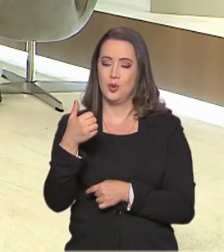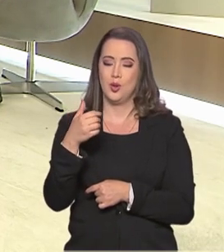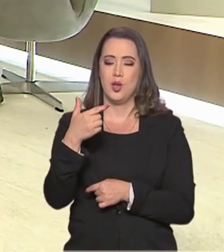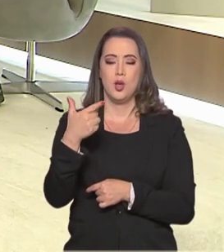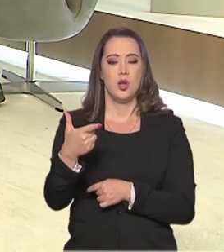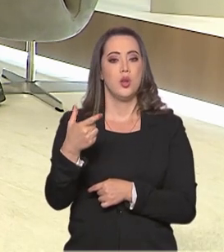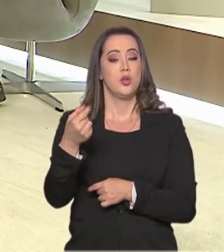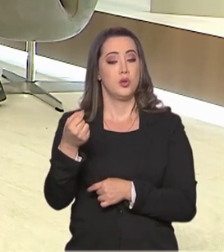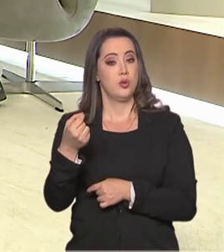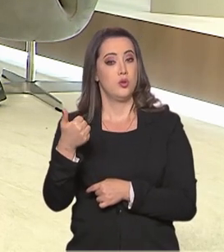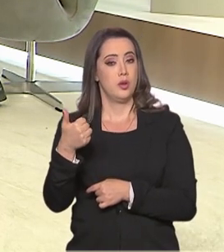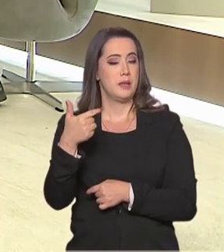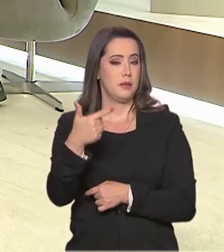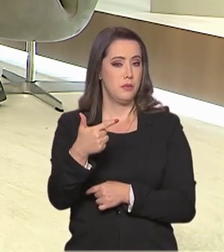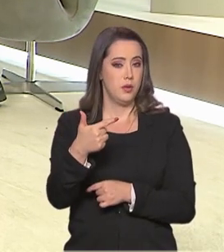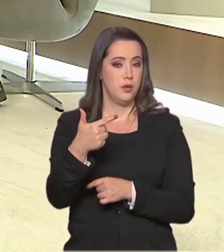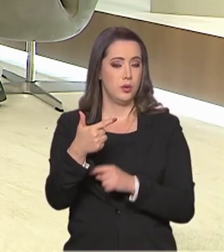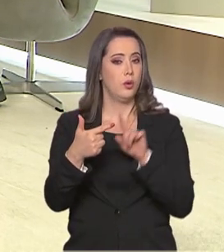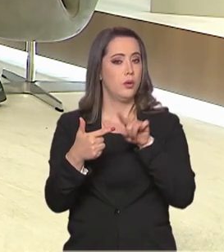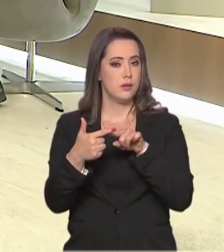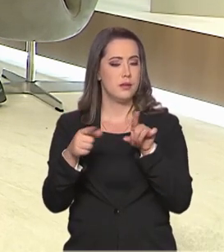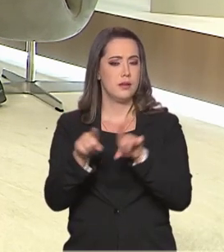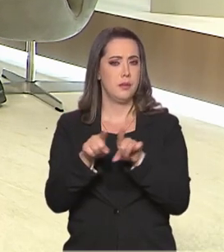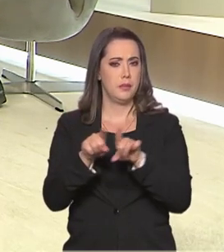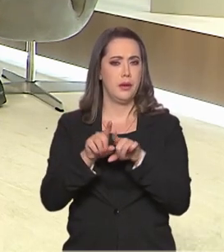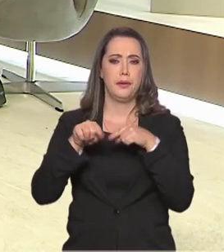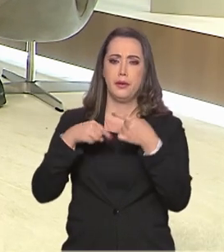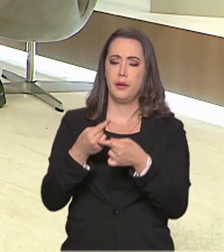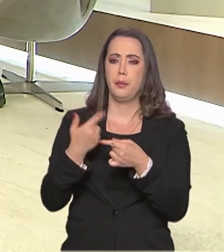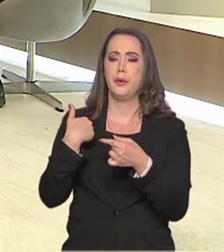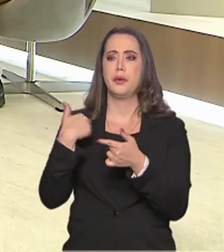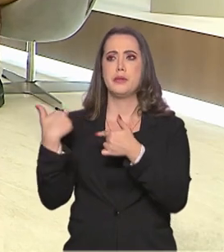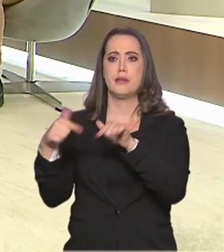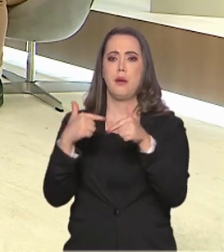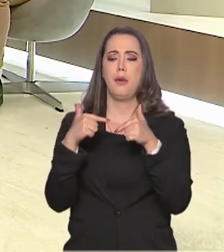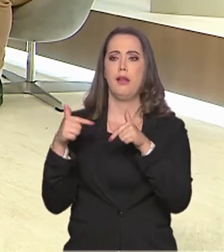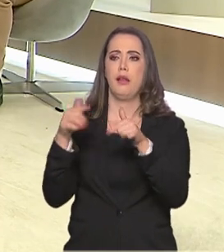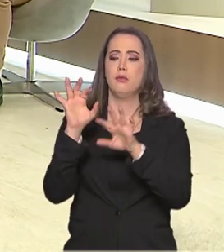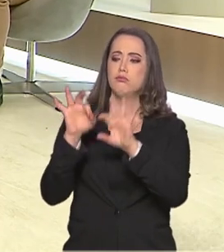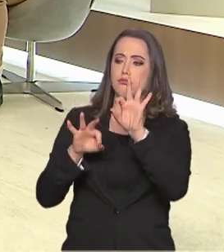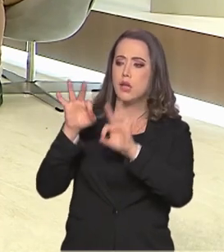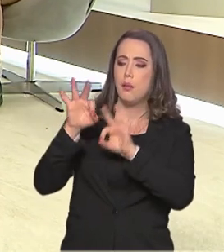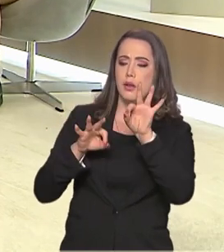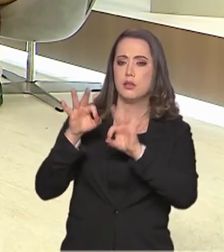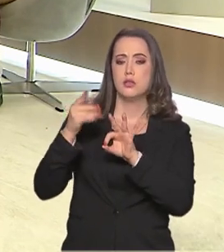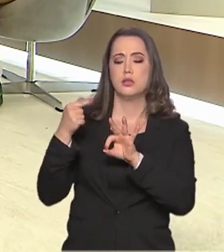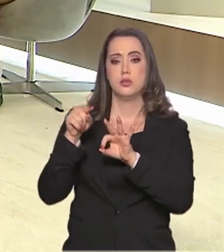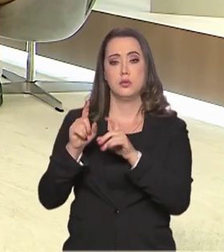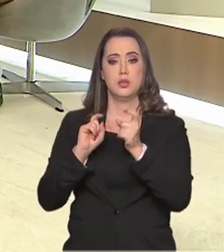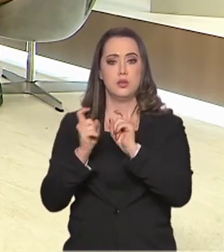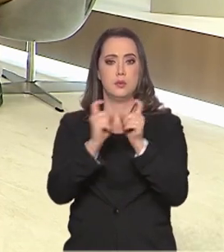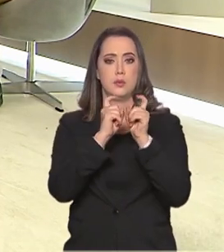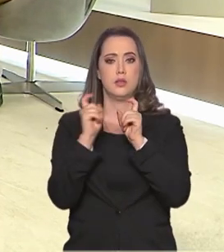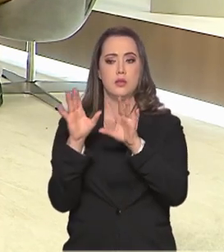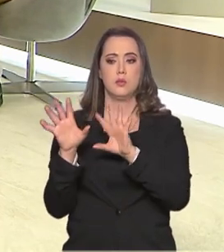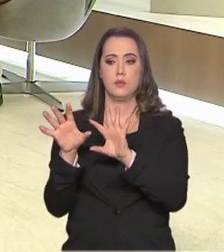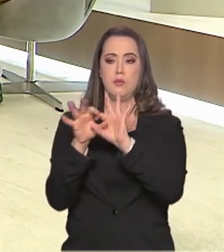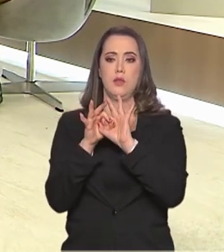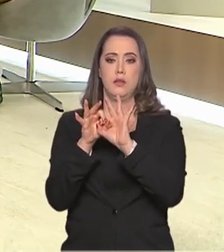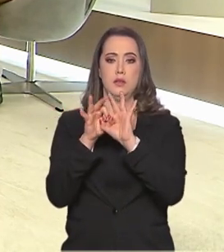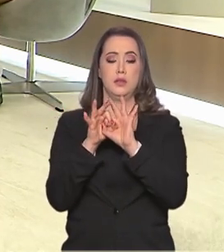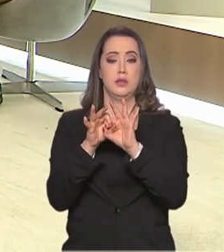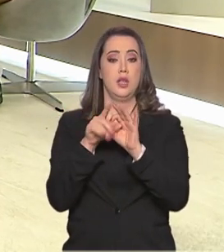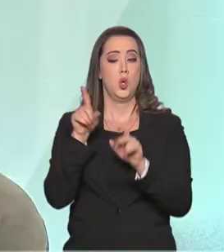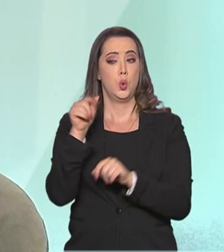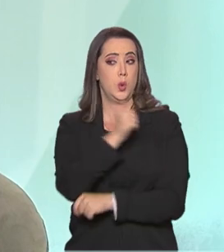de Londres, como gestor operacional da Vila Olímpica de Londres. Depois, a gente desenhou o plano operacional em gestão de integração da Vila